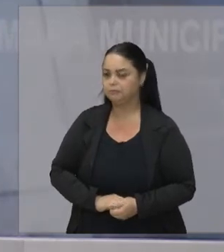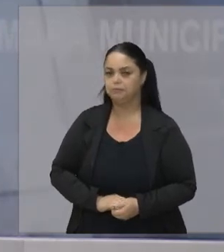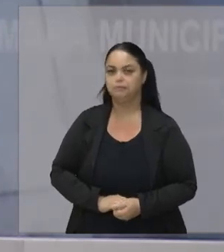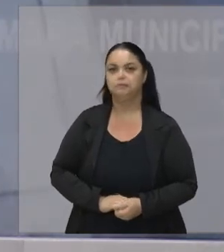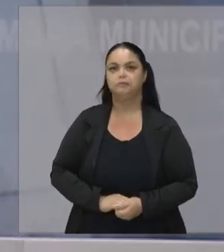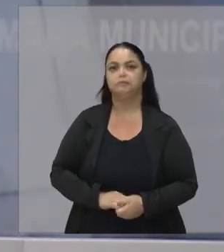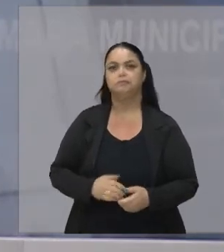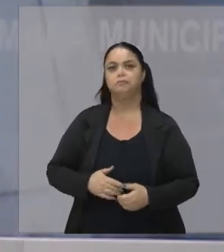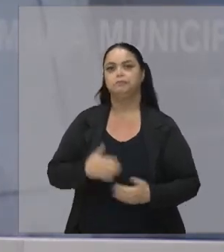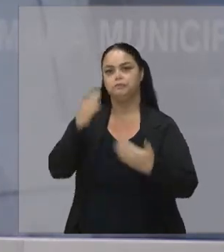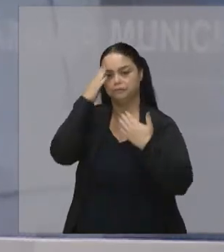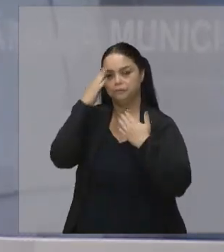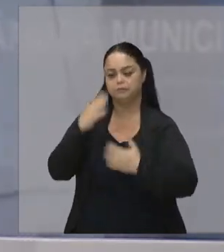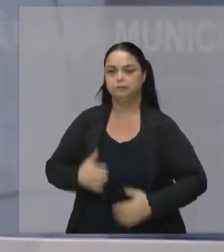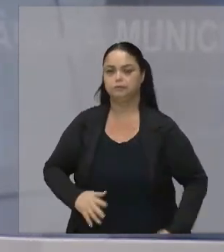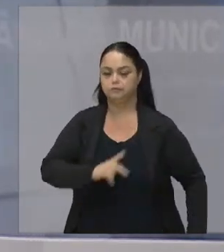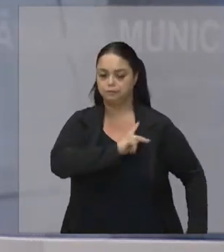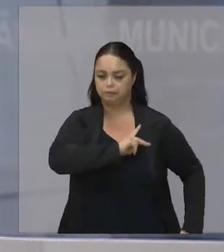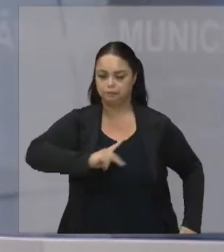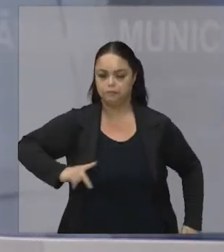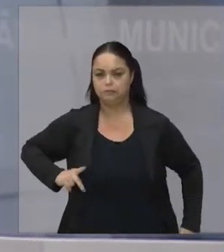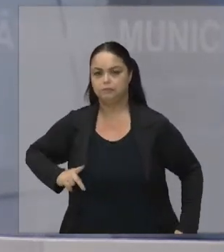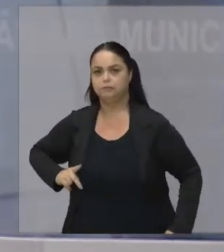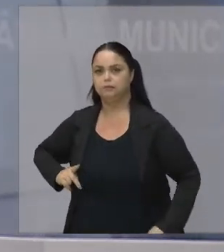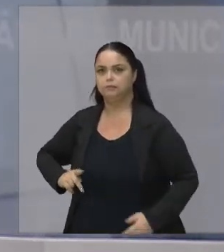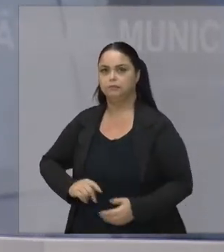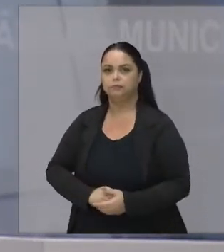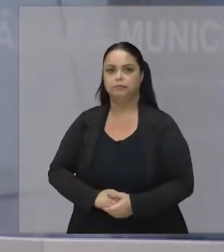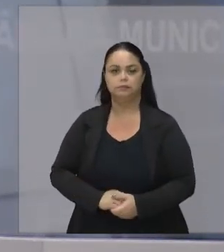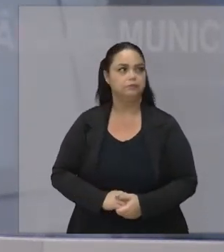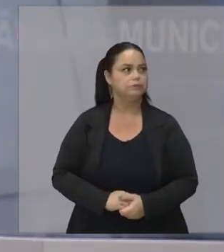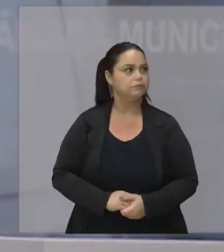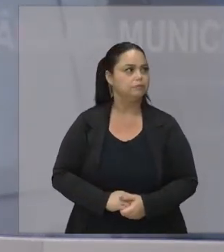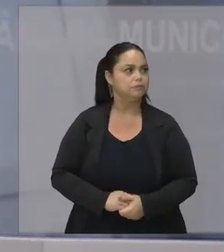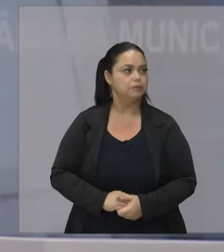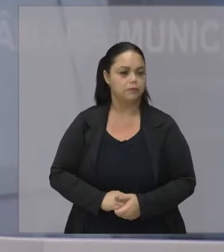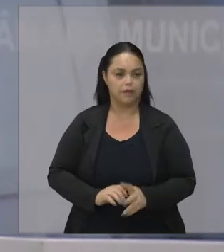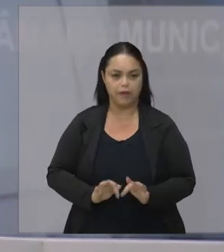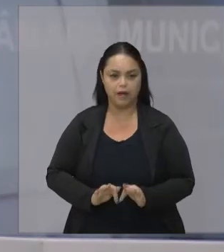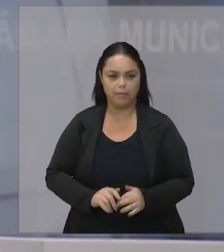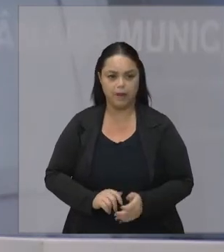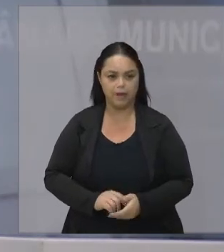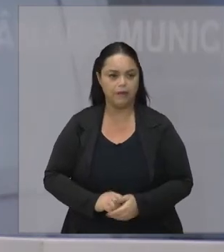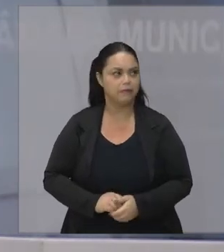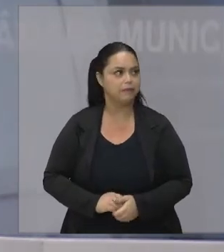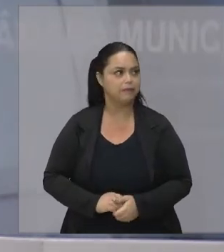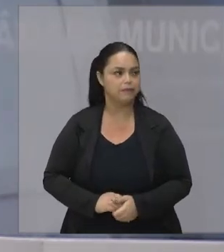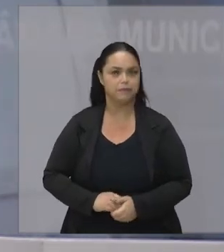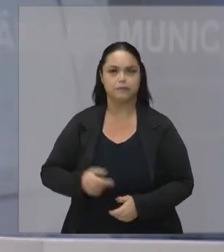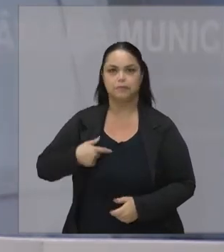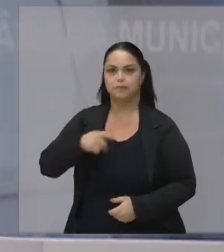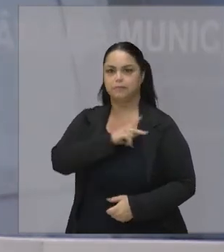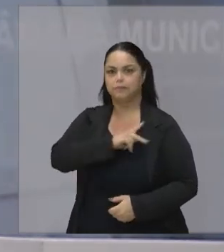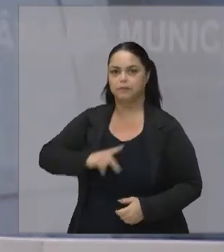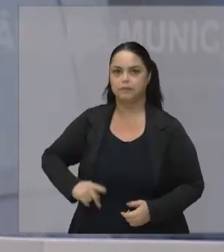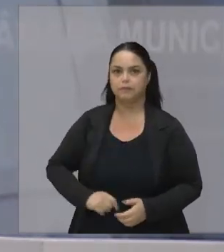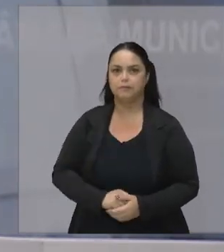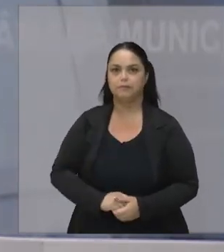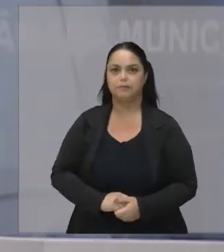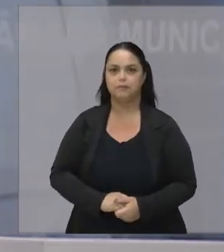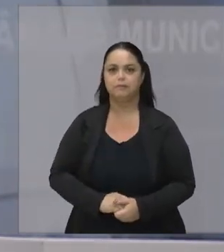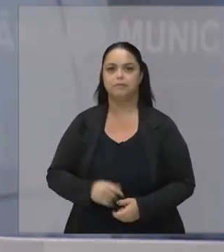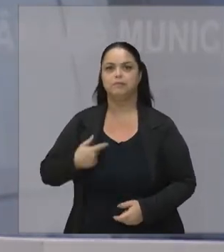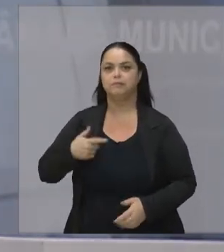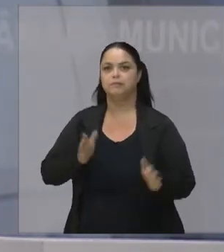Gratidão ao presidente da sessão, o vereador Renato Santiago, por nos proporcionar essa possibilidade,